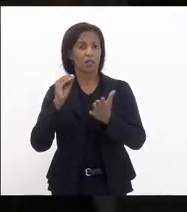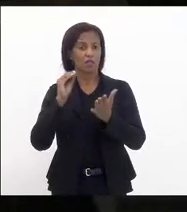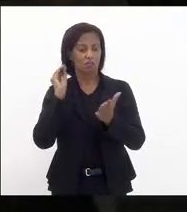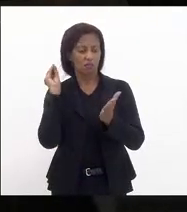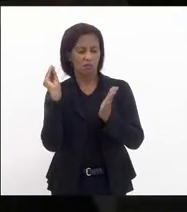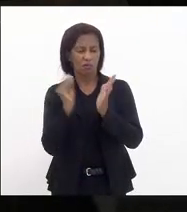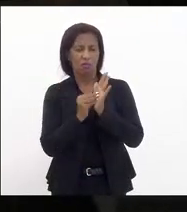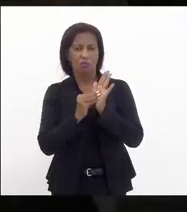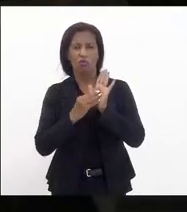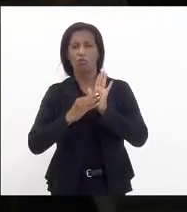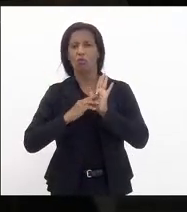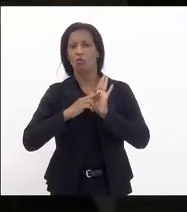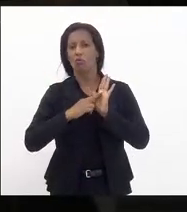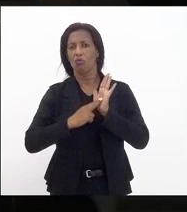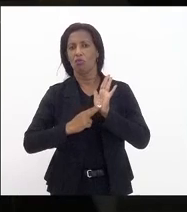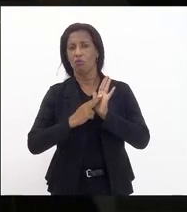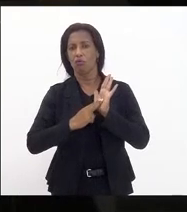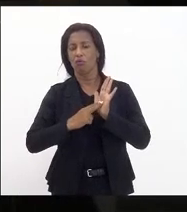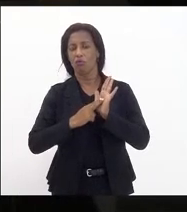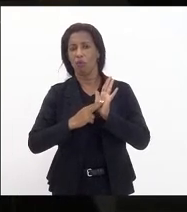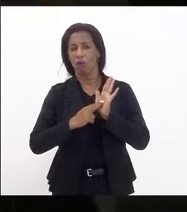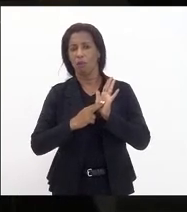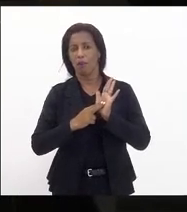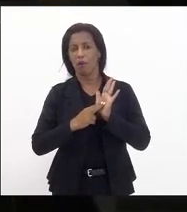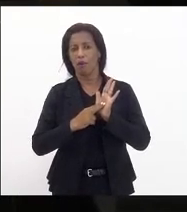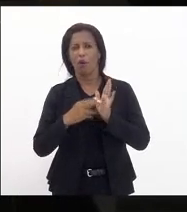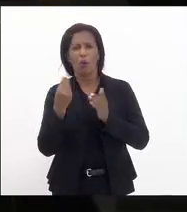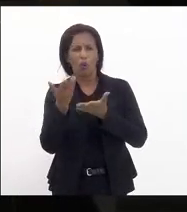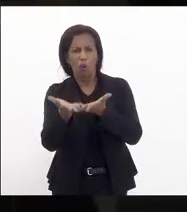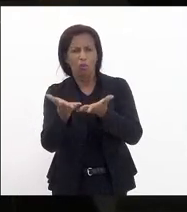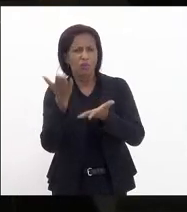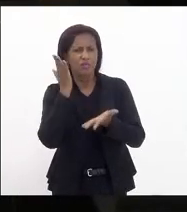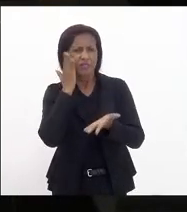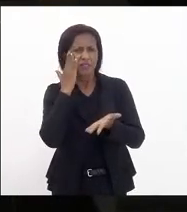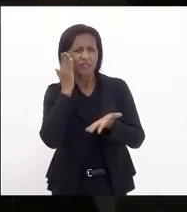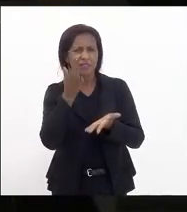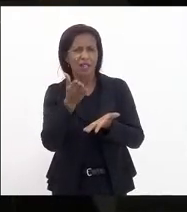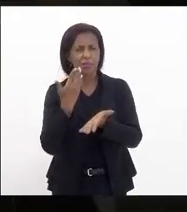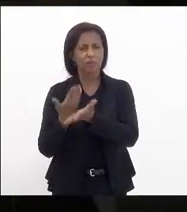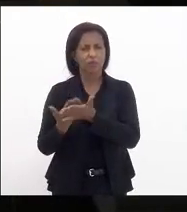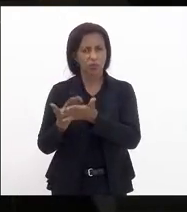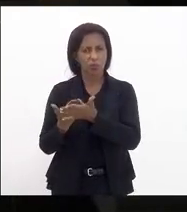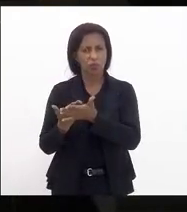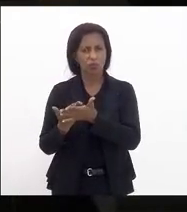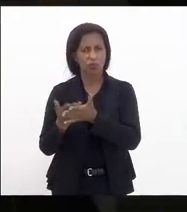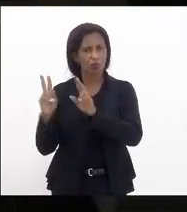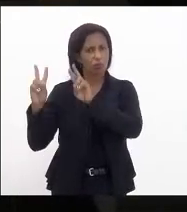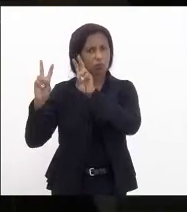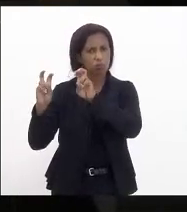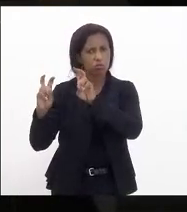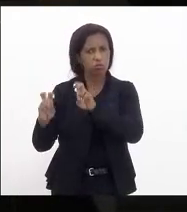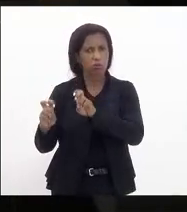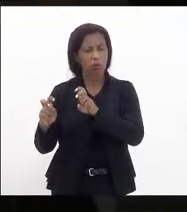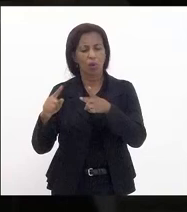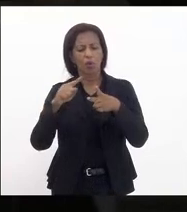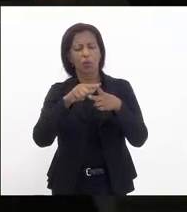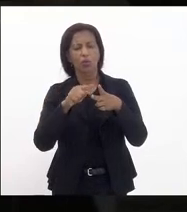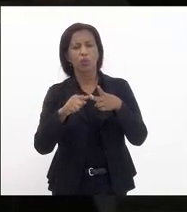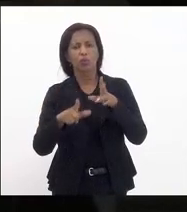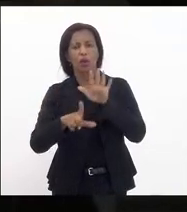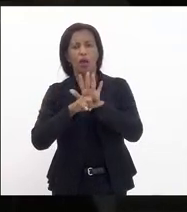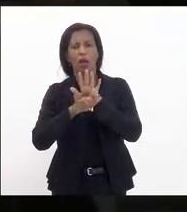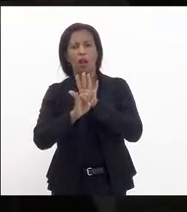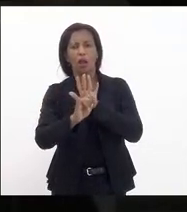deputada Lucinha como vossa excelência sabe que estudou esse assunto por duas leis